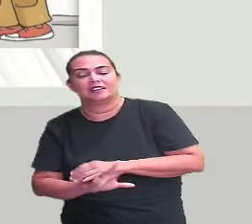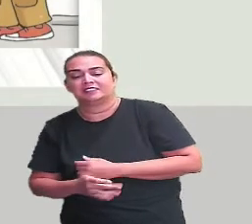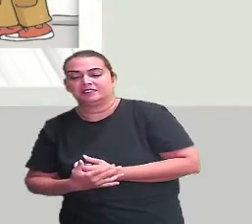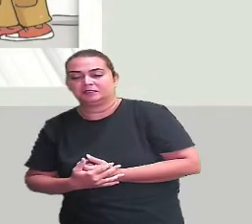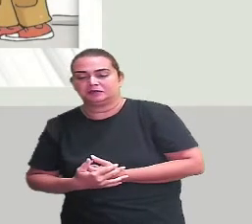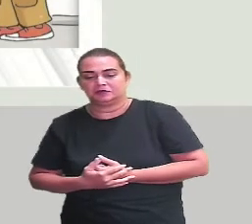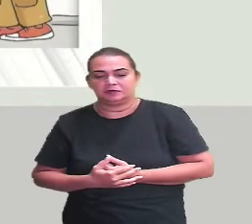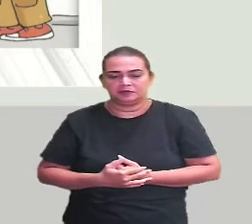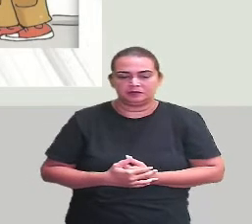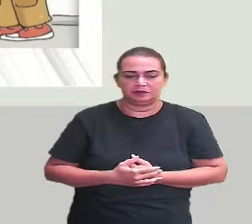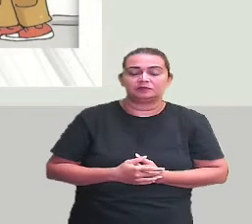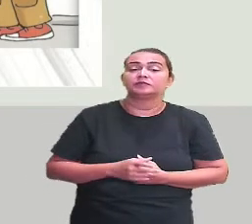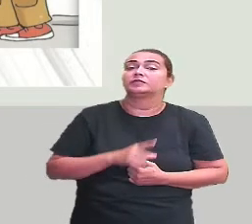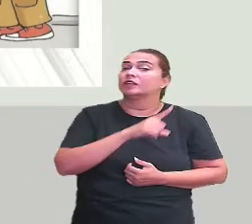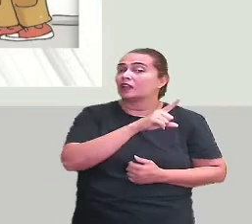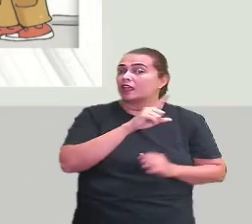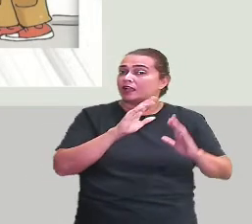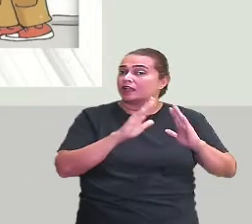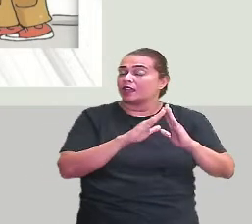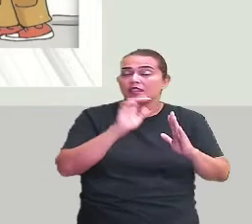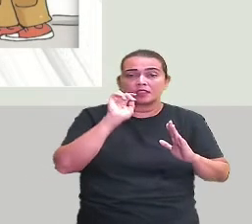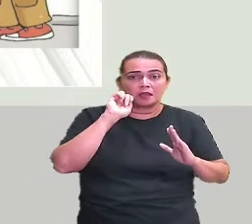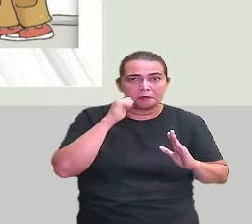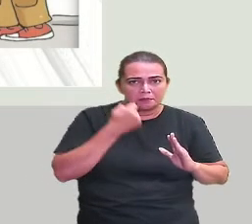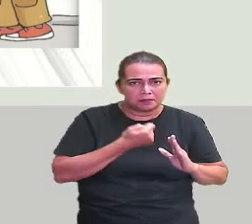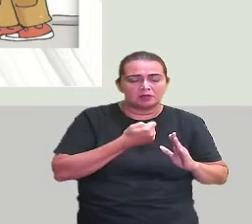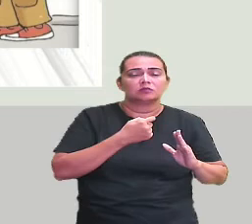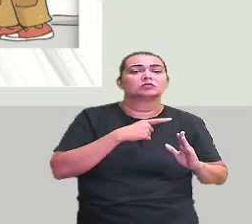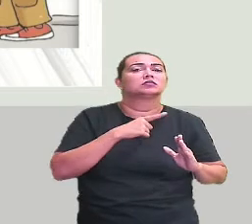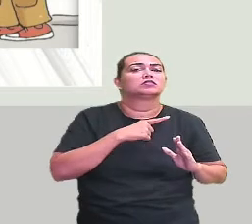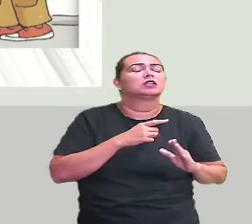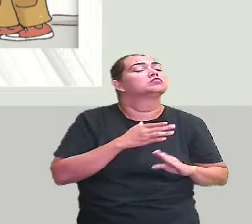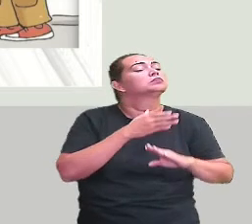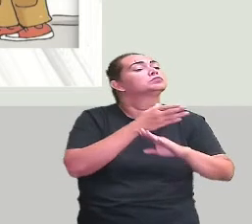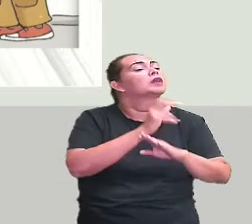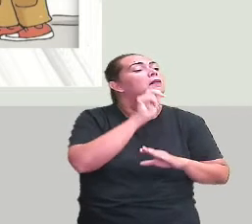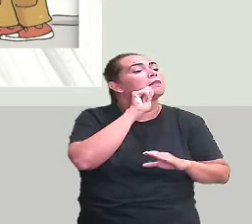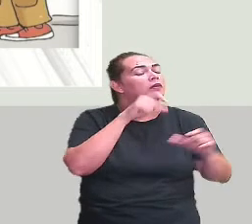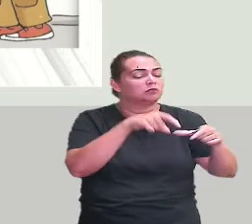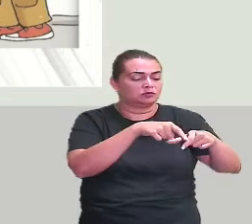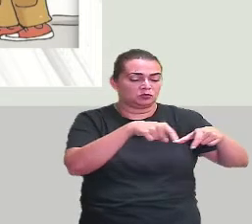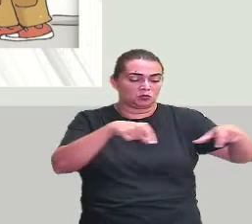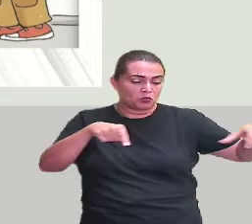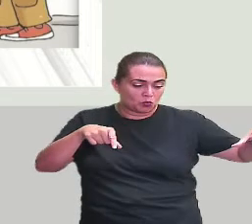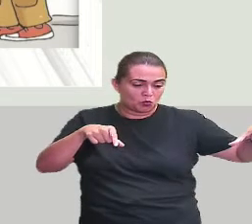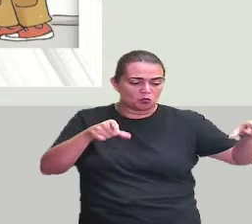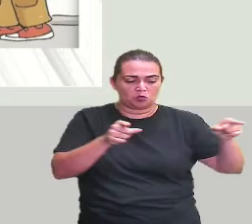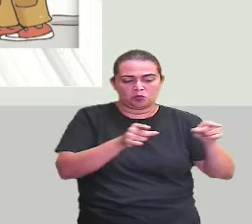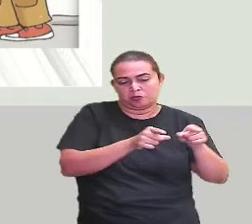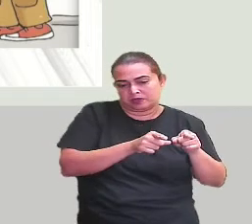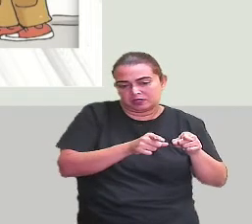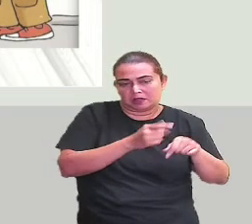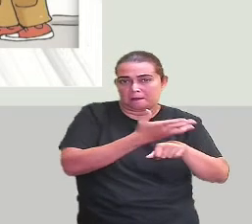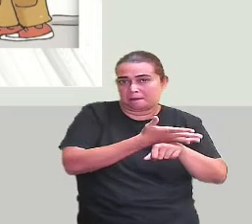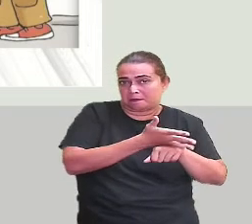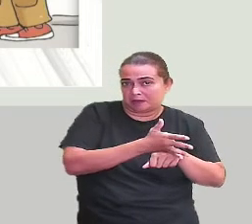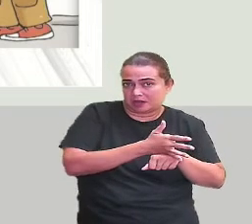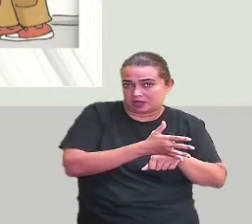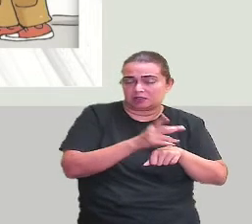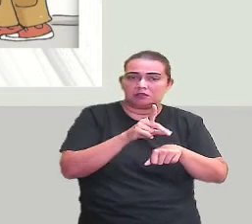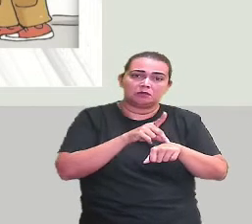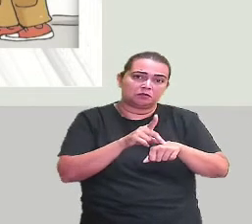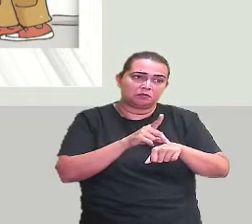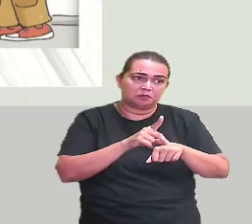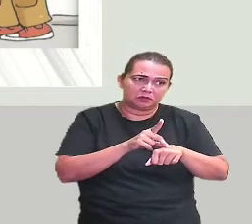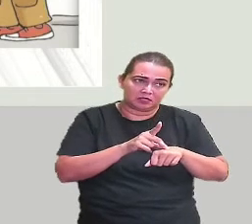E na padaria, tem pães de todo jeito. Compridos e pequenos, brancos e